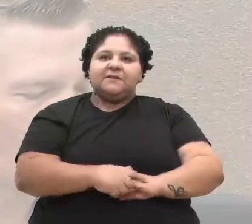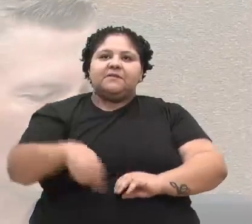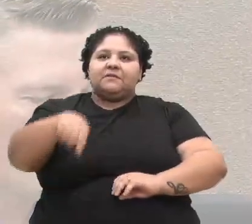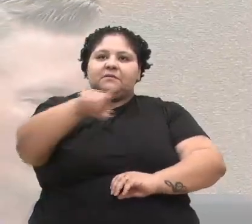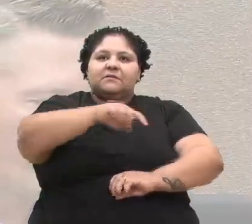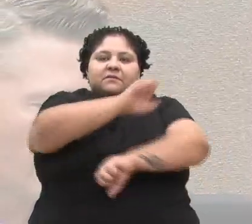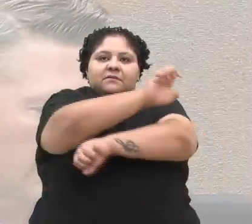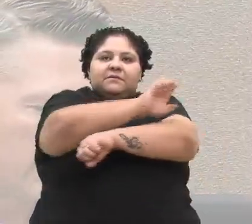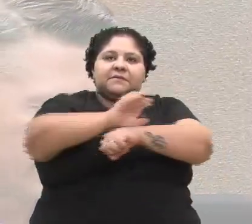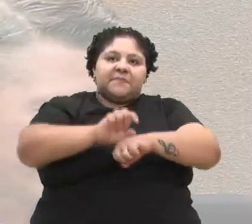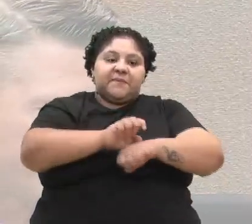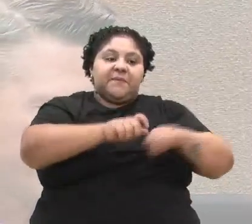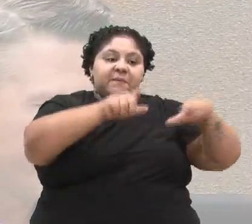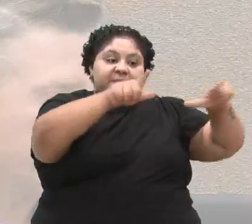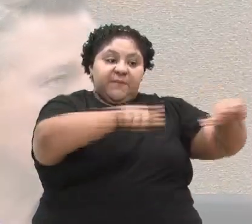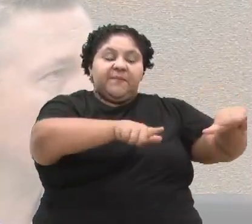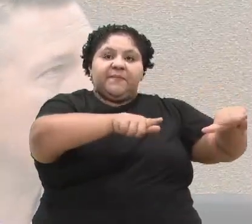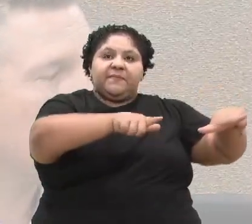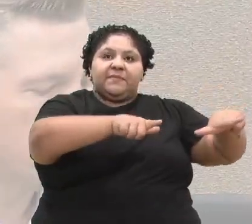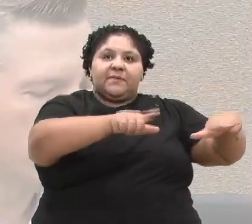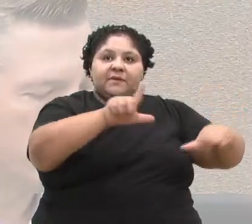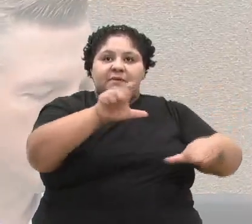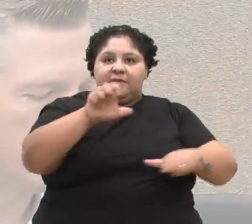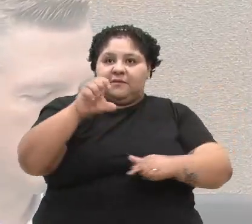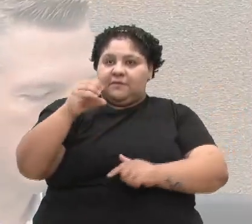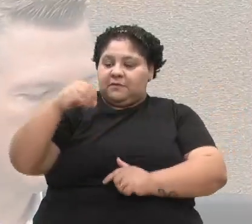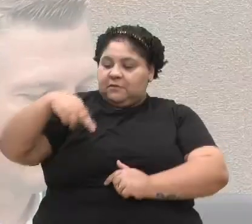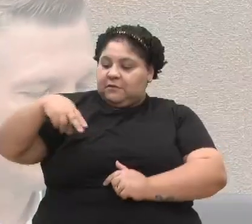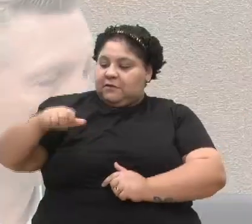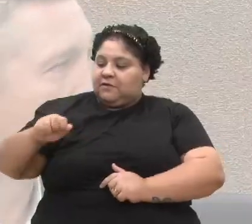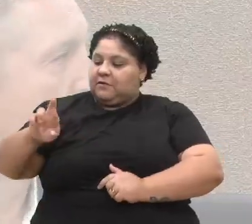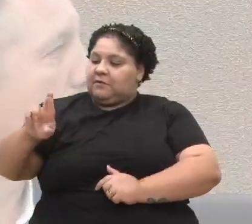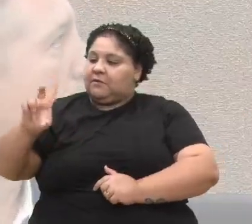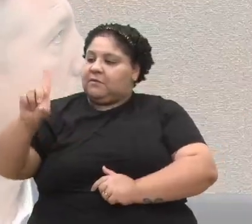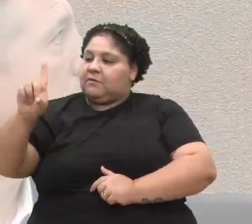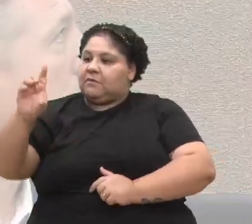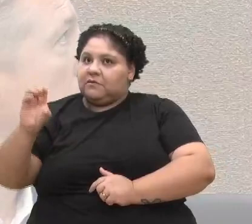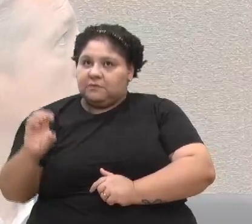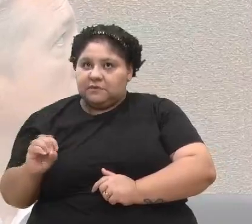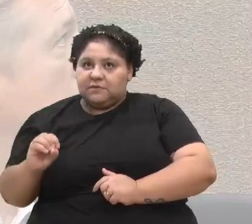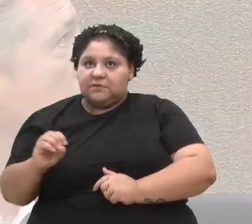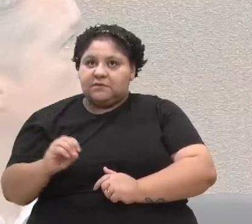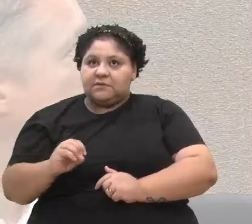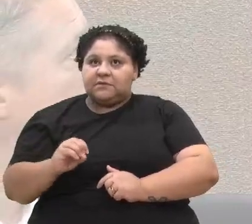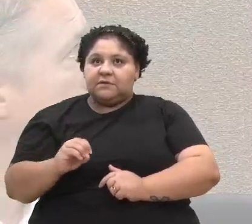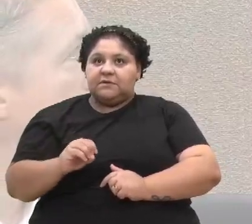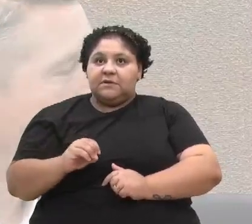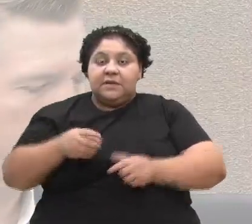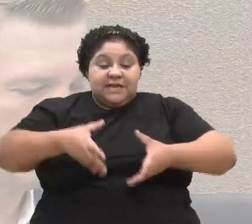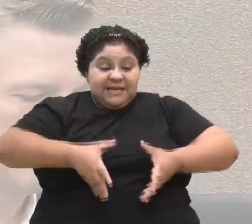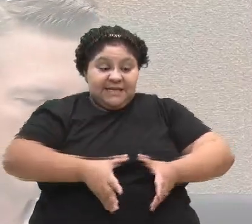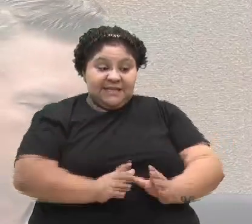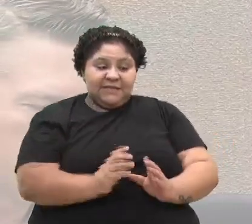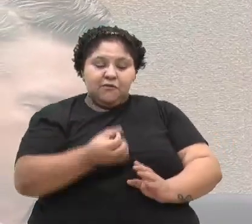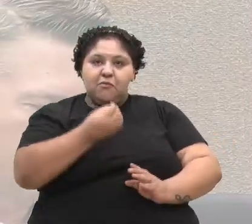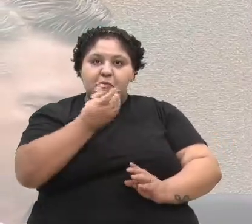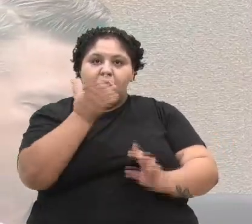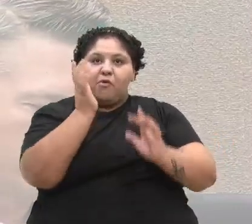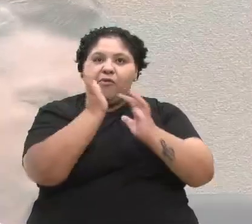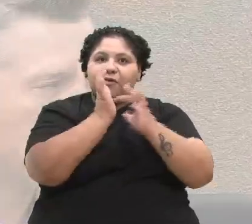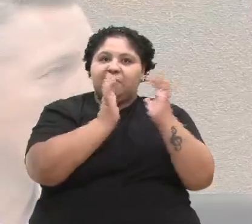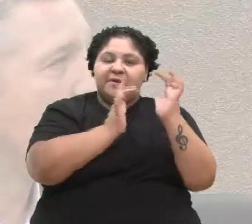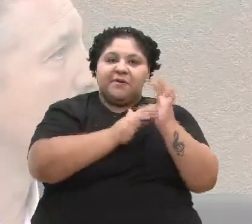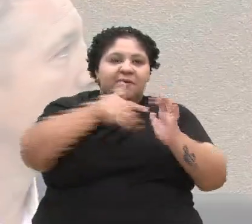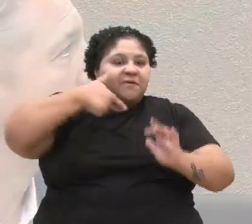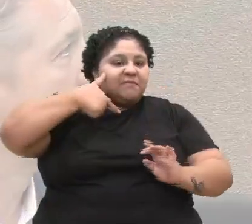estagiário ali do gabinete, Leonardo Macedo Galaface, Macedo de Bom Jesus, gente boa, que ganhou